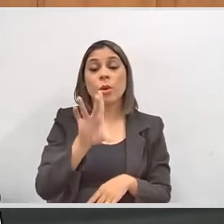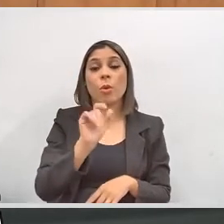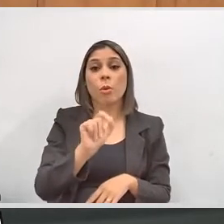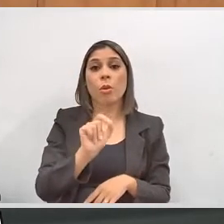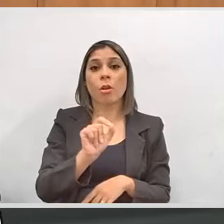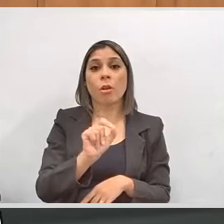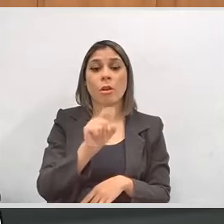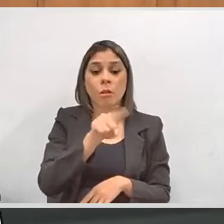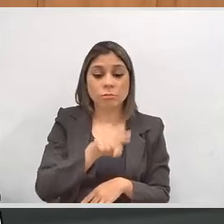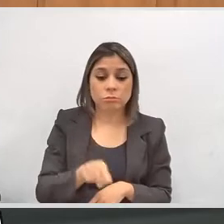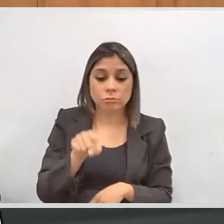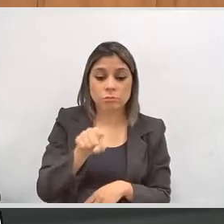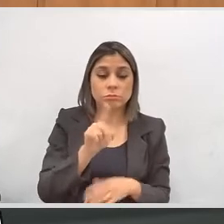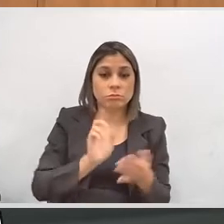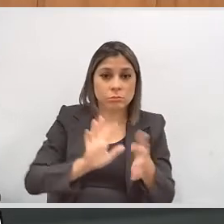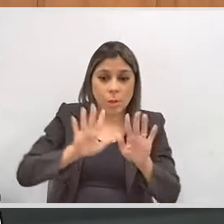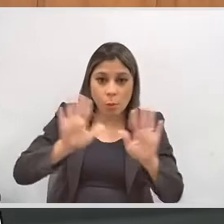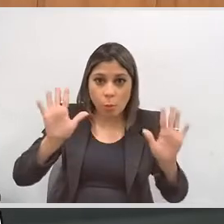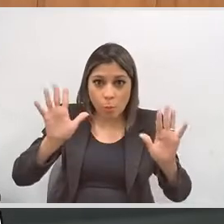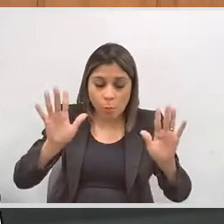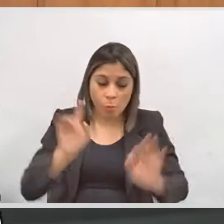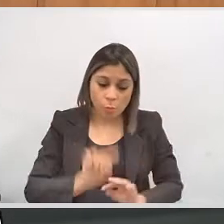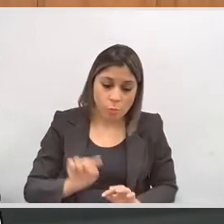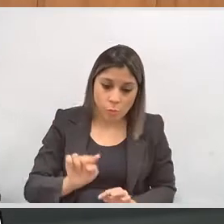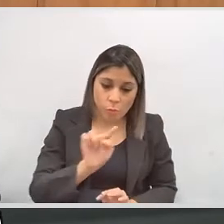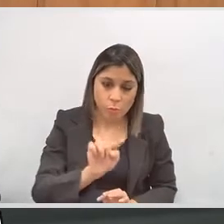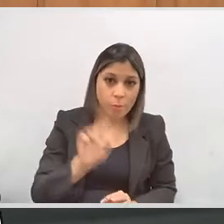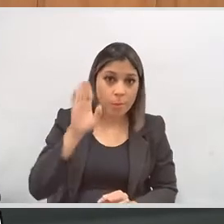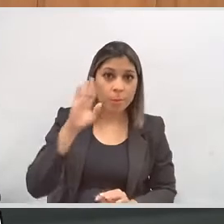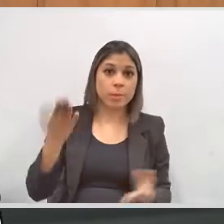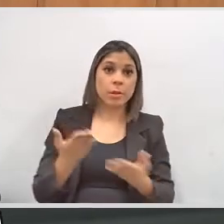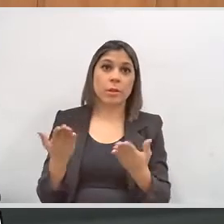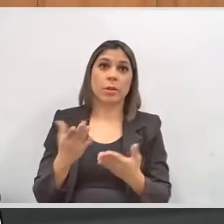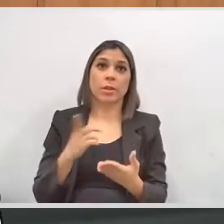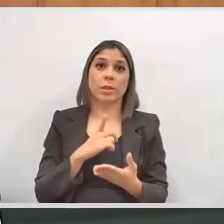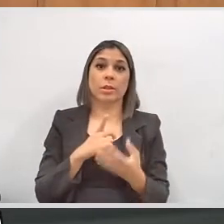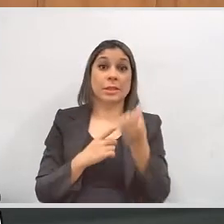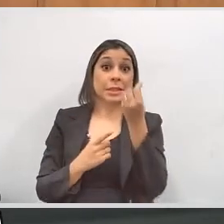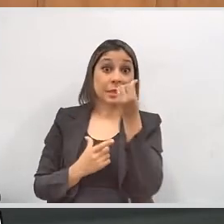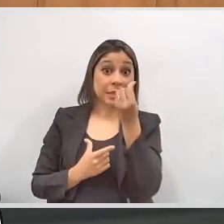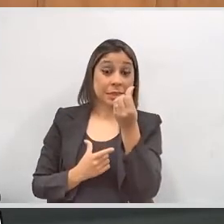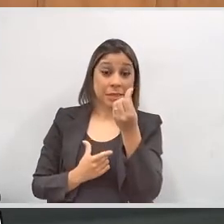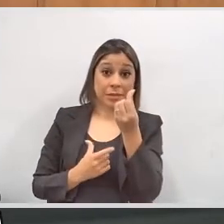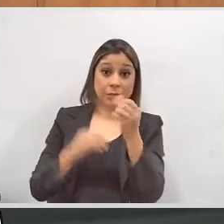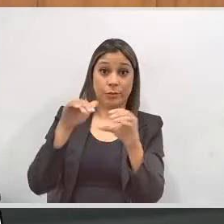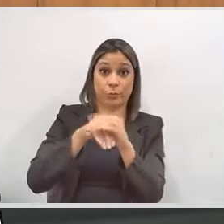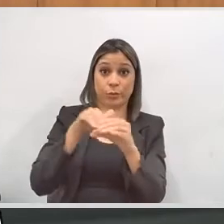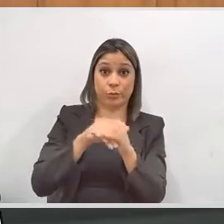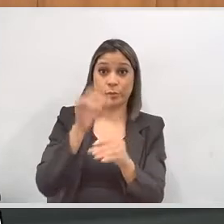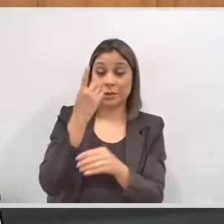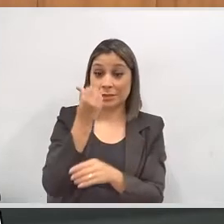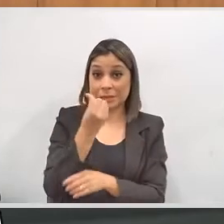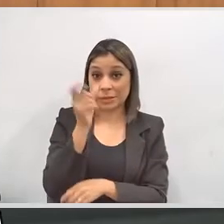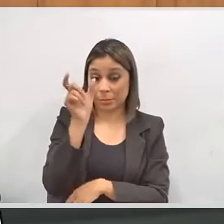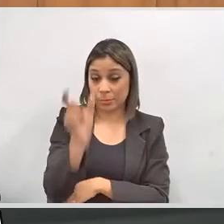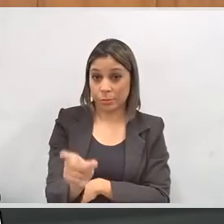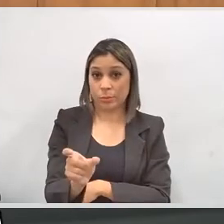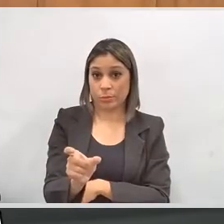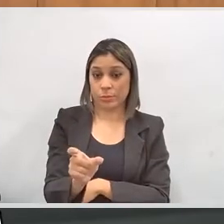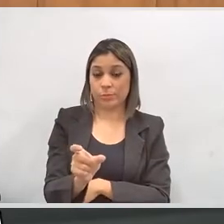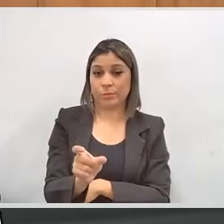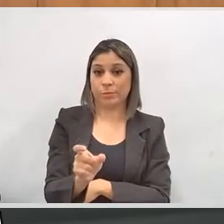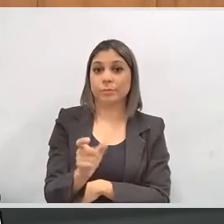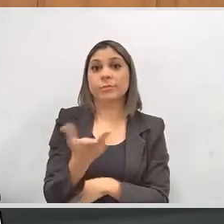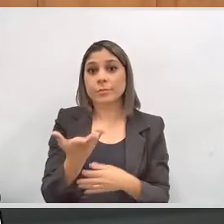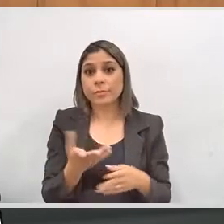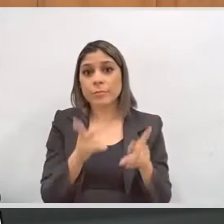dificuldade mesmo de fazer o voto eletrônico, principalmente nessa eleição de agora, em que nós vamos ter seis votos, e que as pessoas